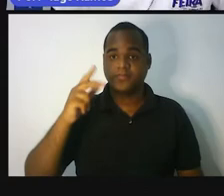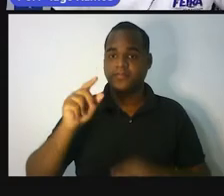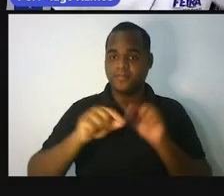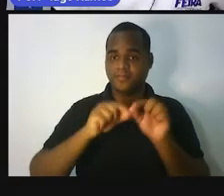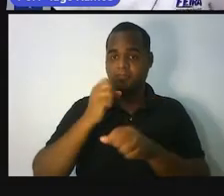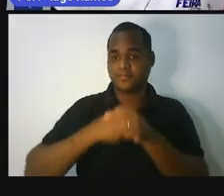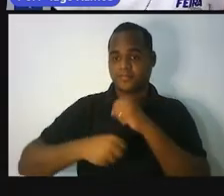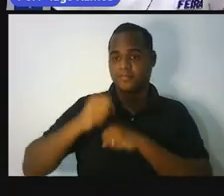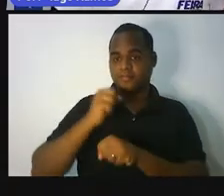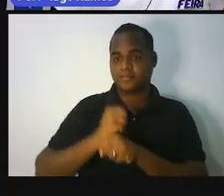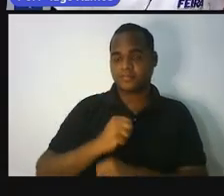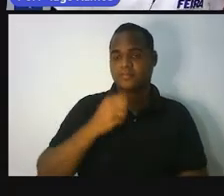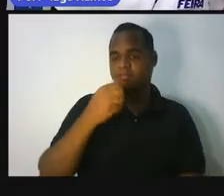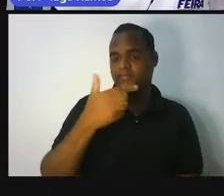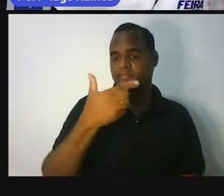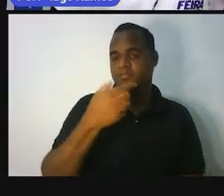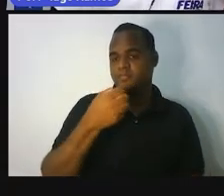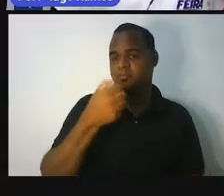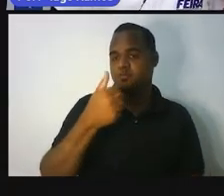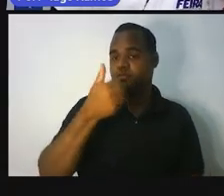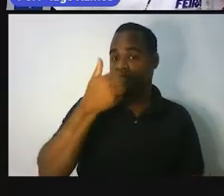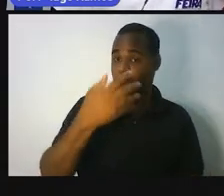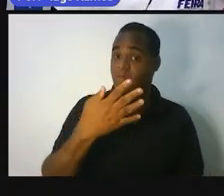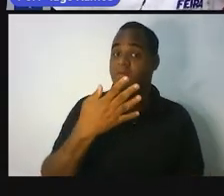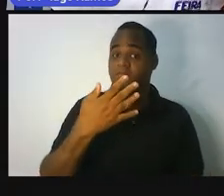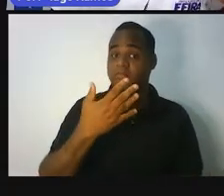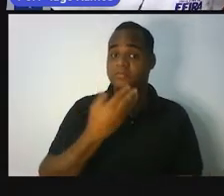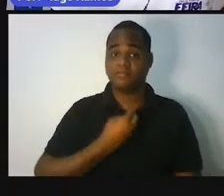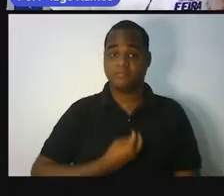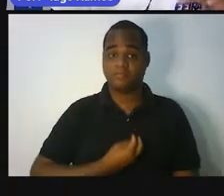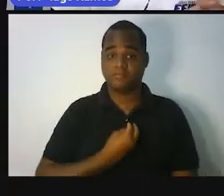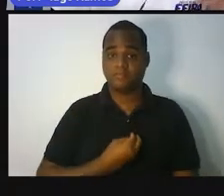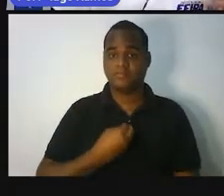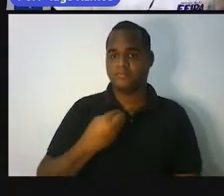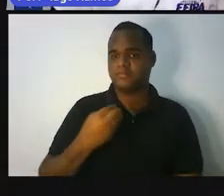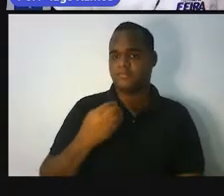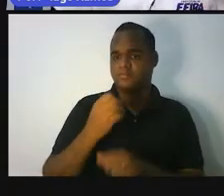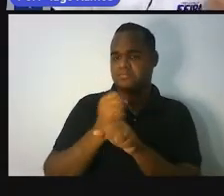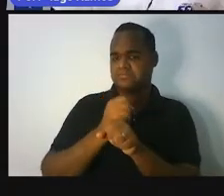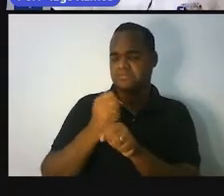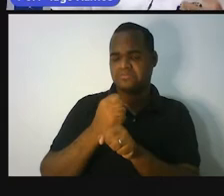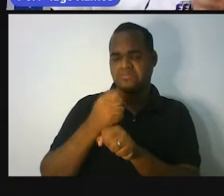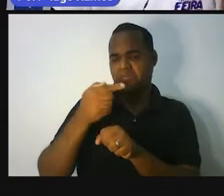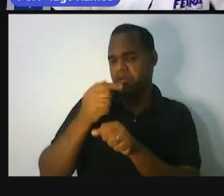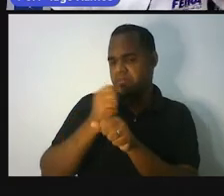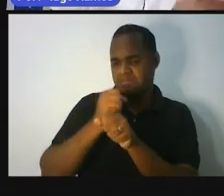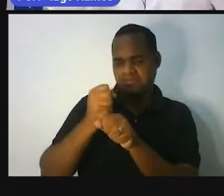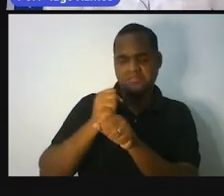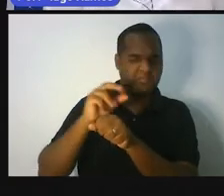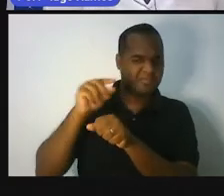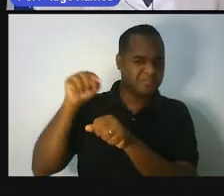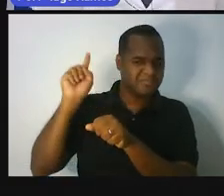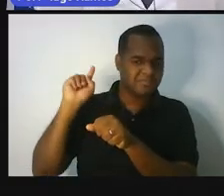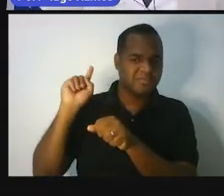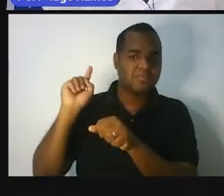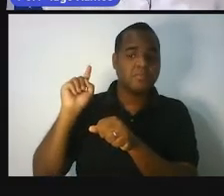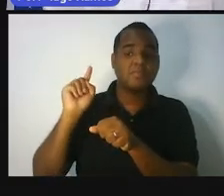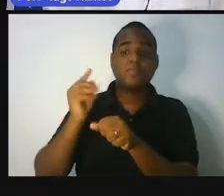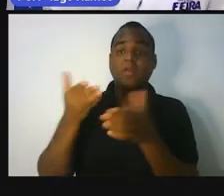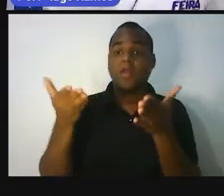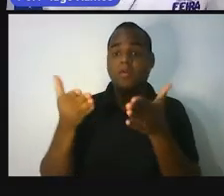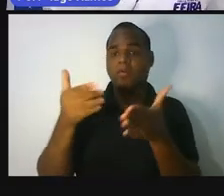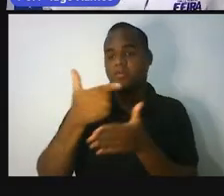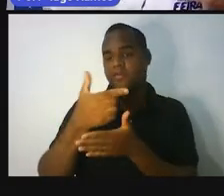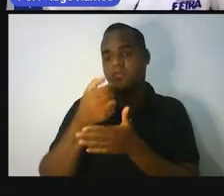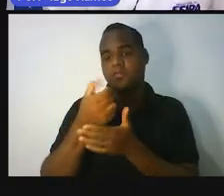2014, tá? Estamos falando aí de cerca de seis ou sete anos atrás. E agora em 2021?